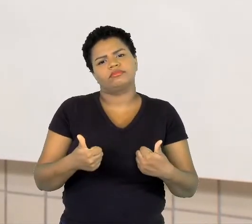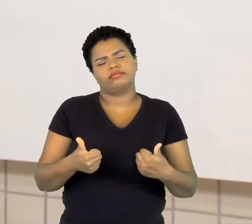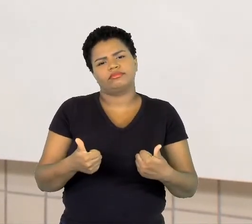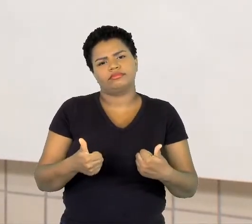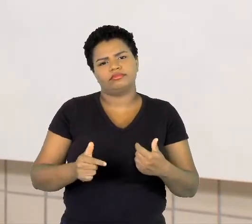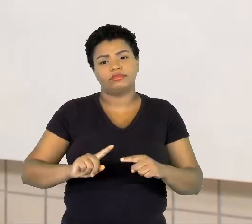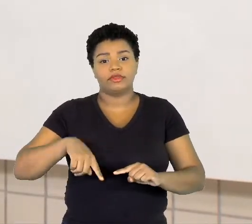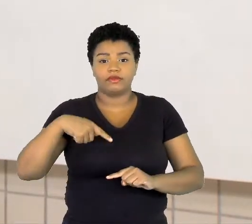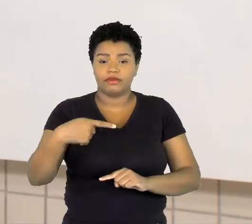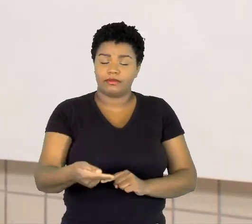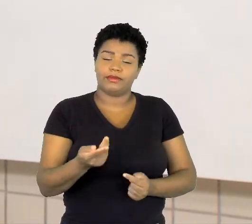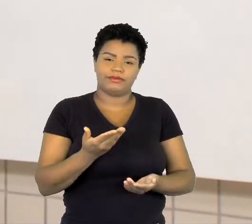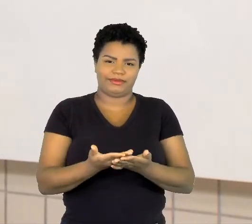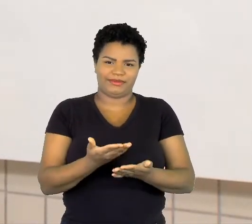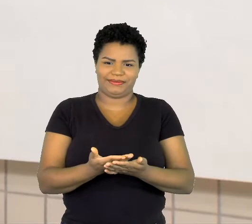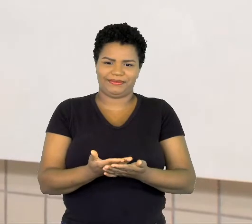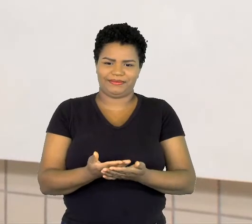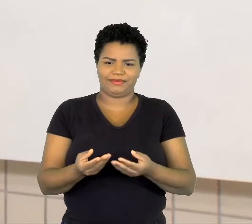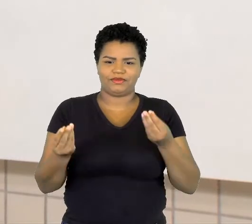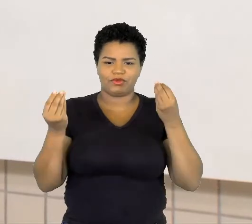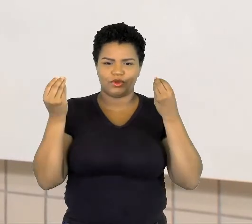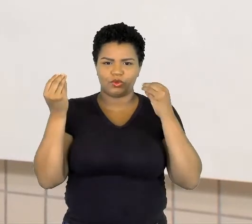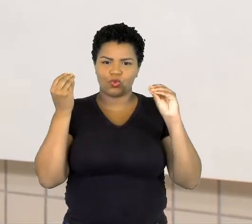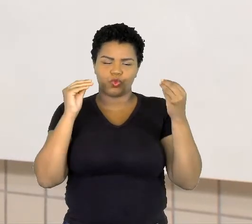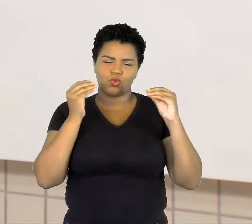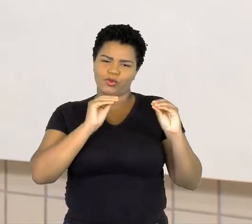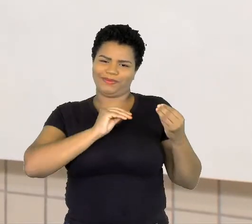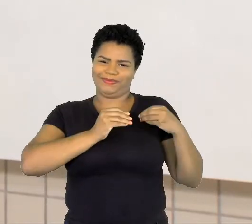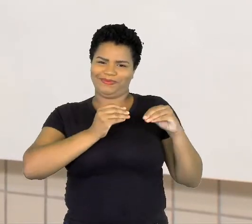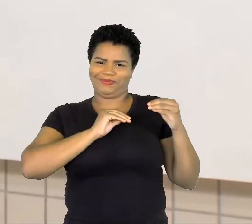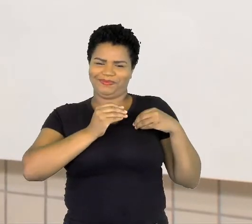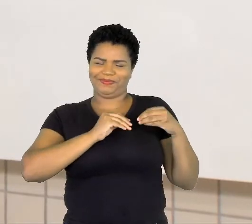até a próxima aula. Um beijo no coração.